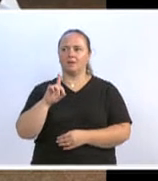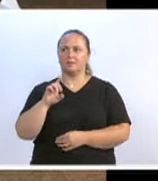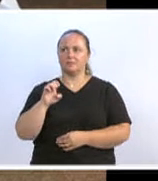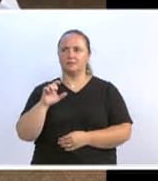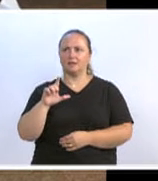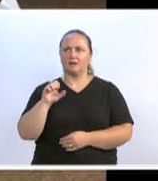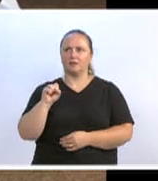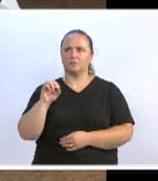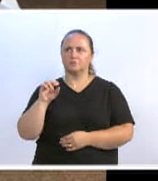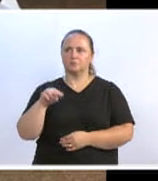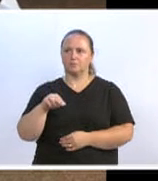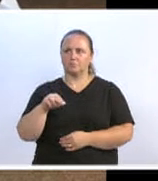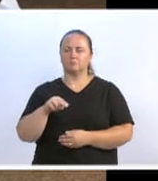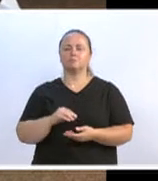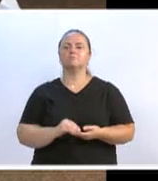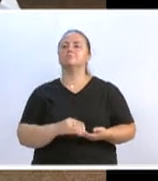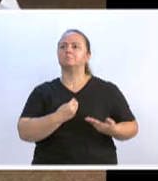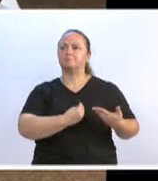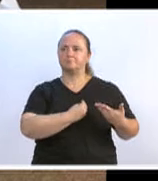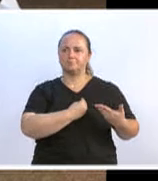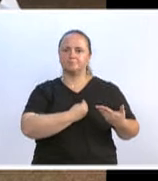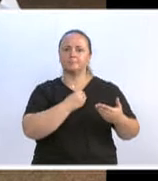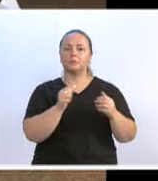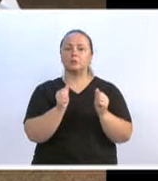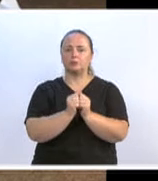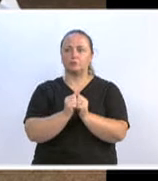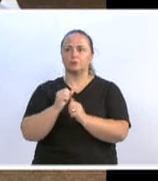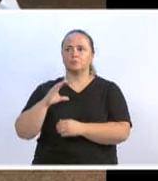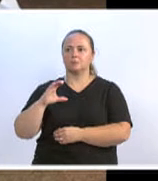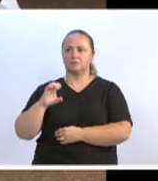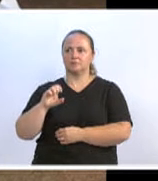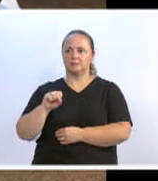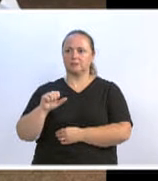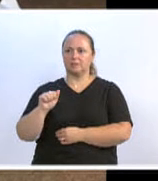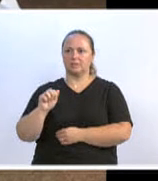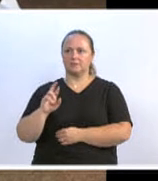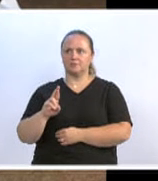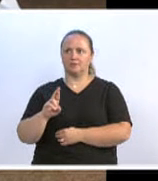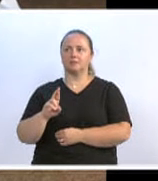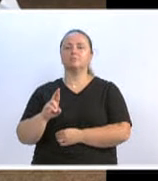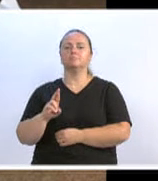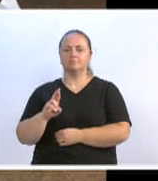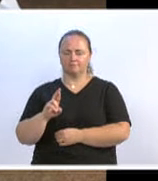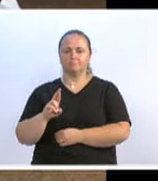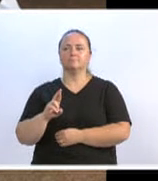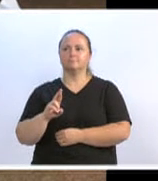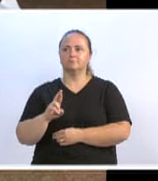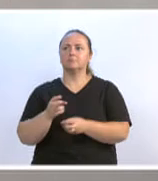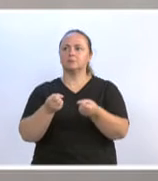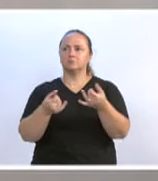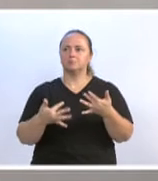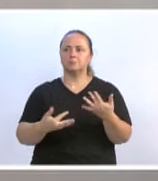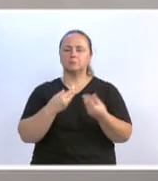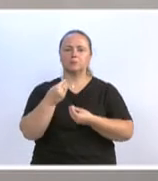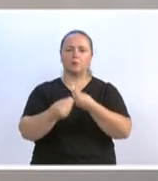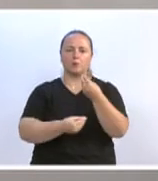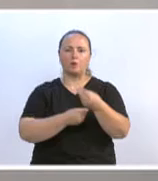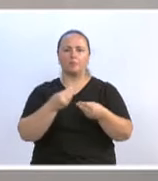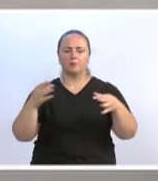na presença sempre do chefe de gabinete, César Botelho, colocando a nossa instituição partidária